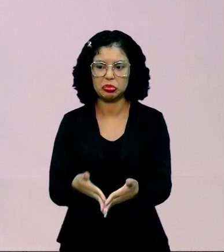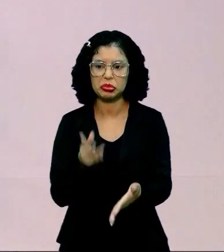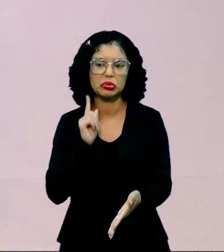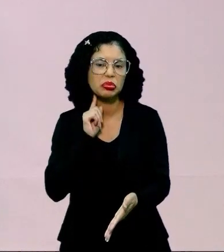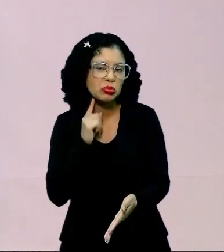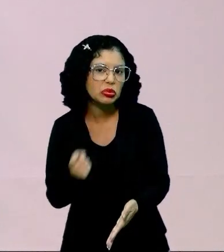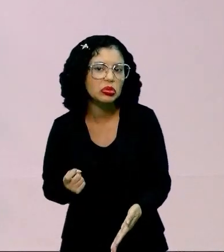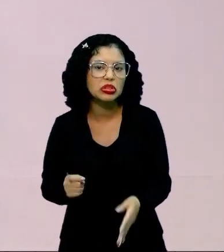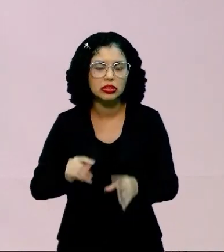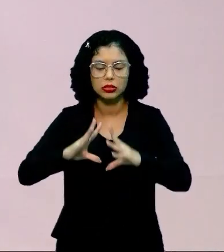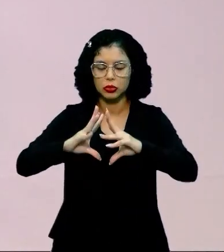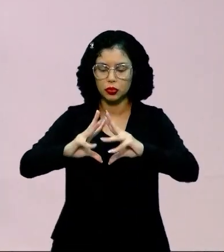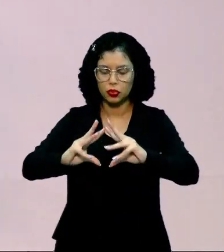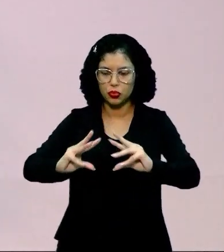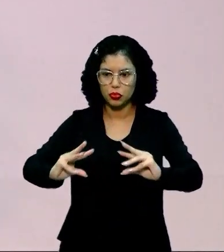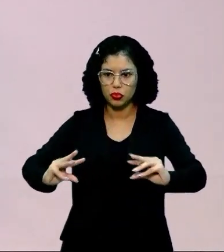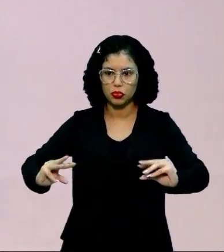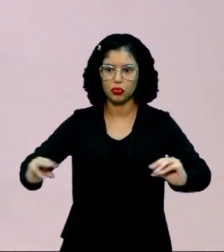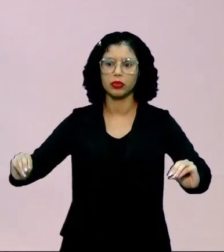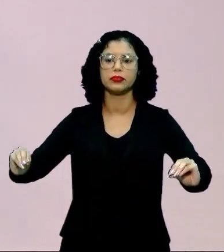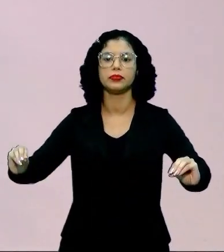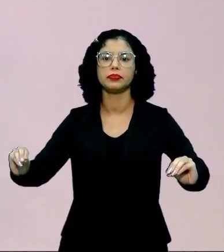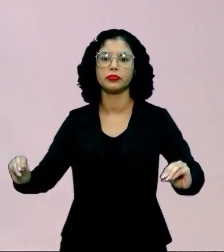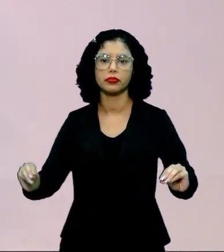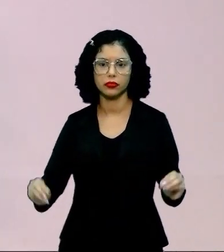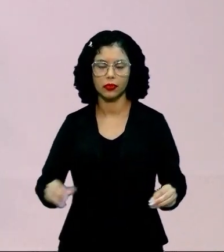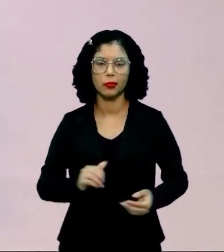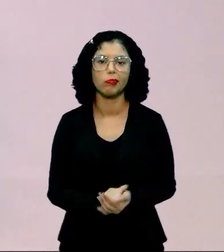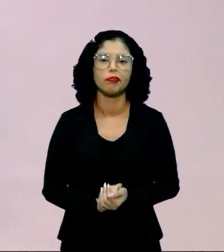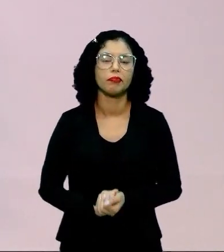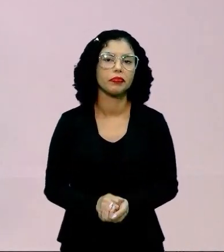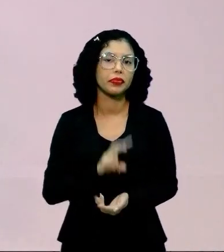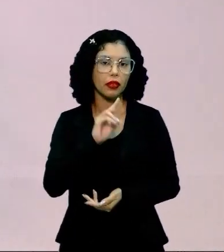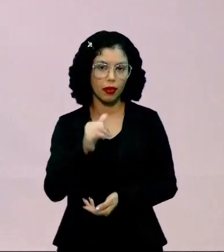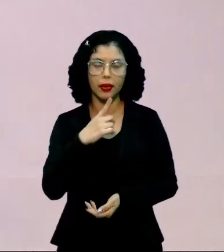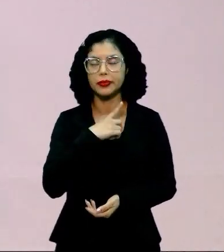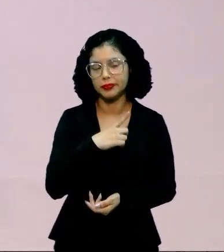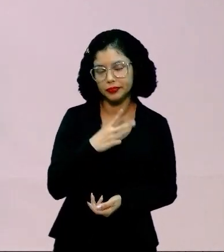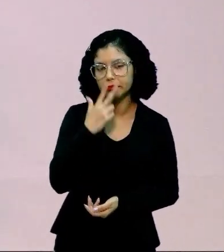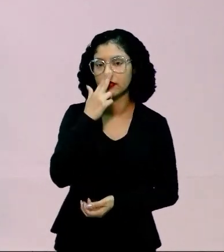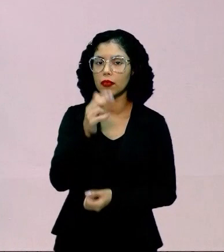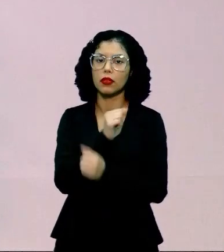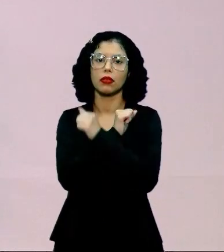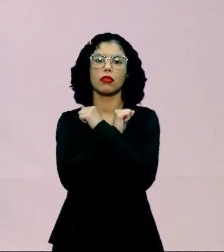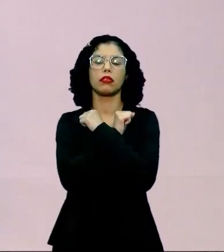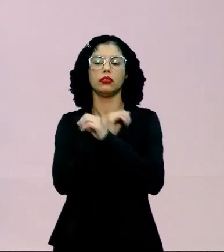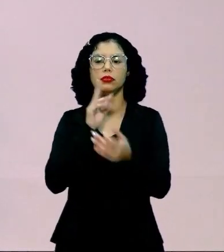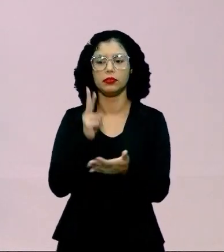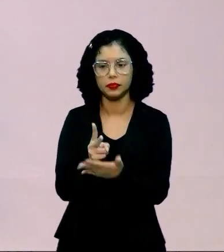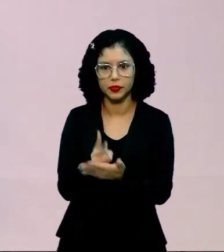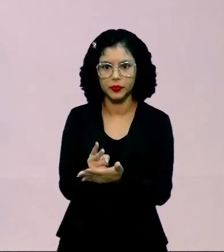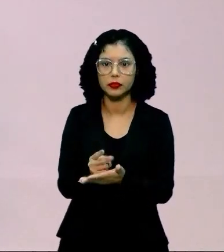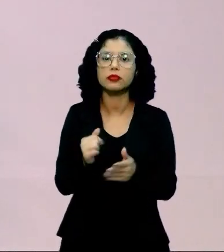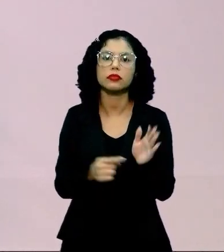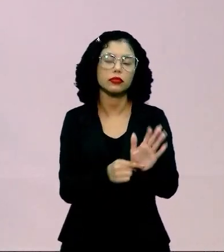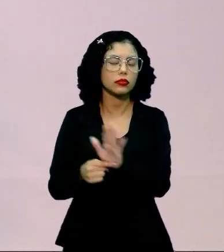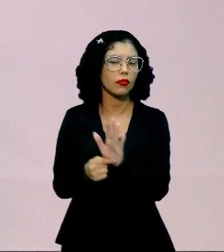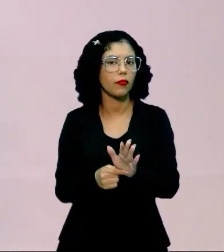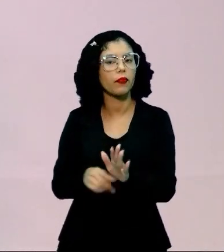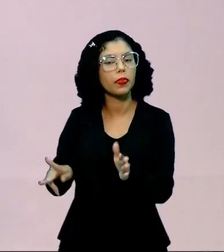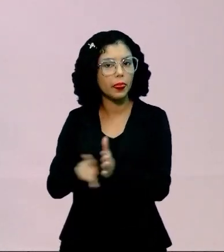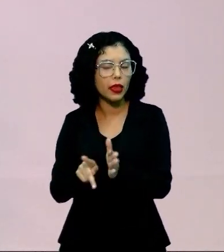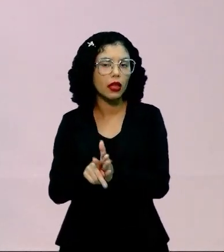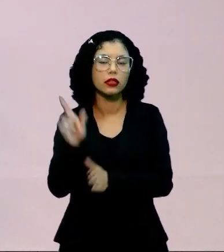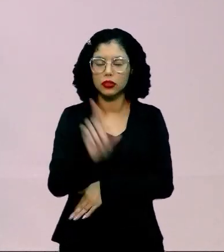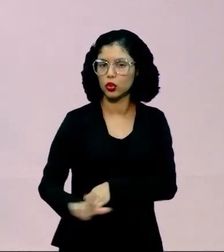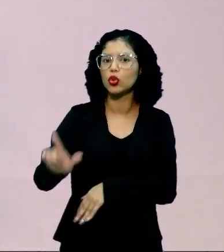Essa temática, palavras como sepulcro vão aparecer aí nessa obra, que é muito importante para a